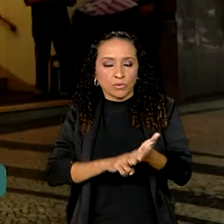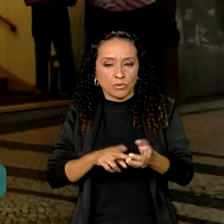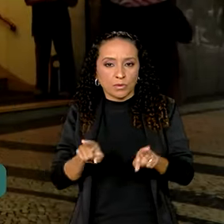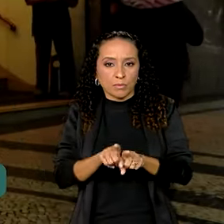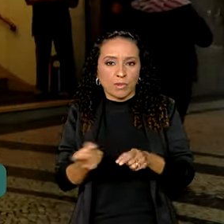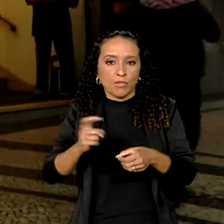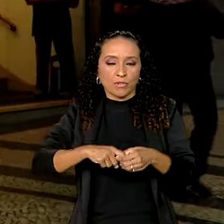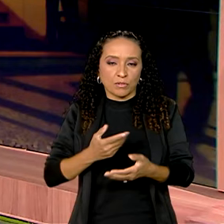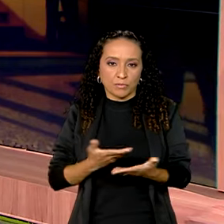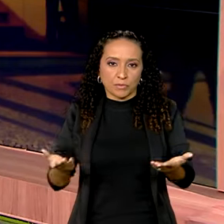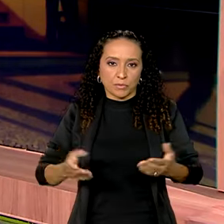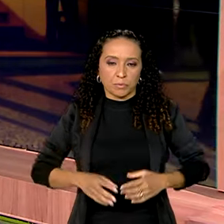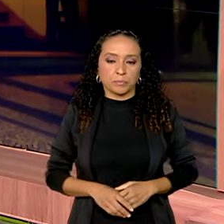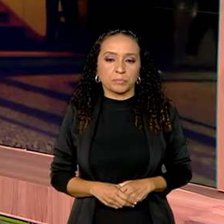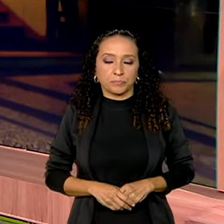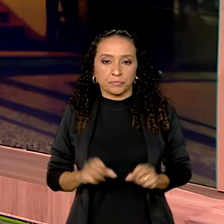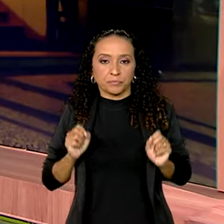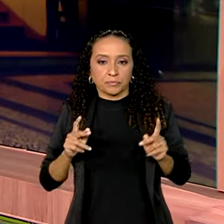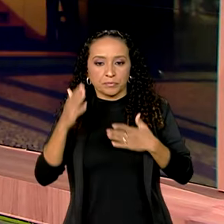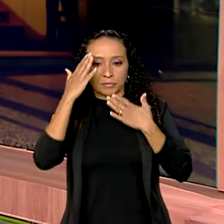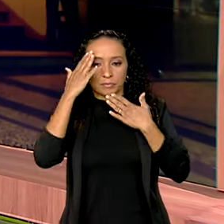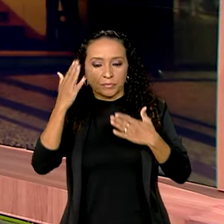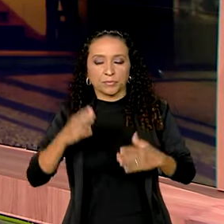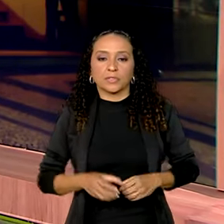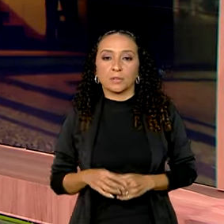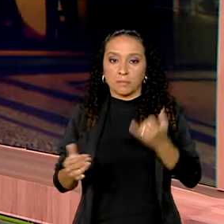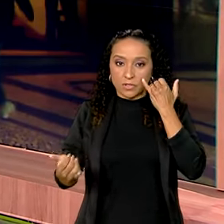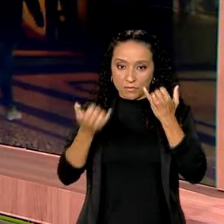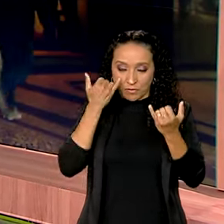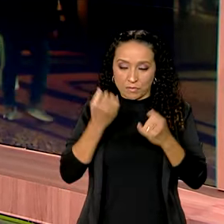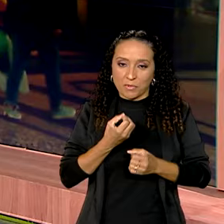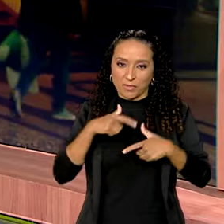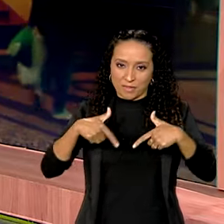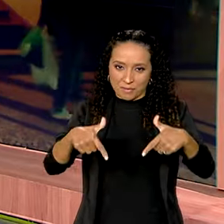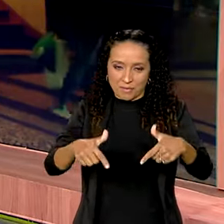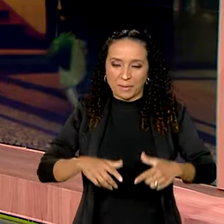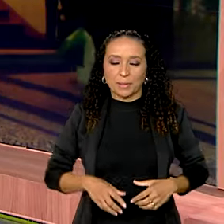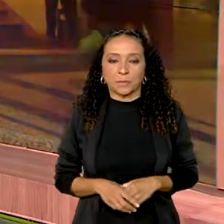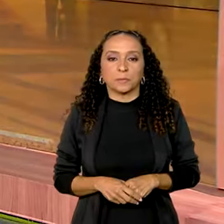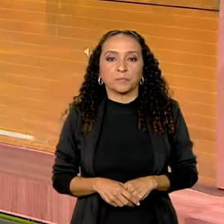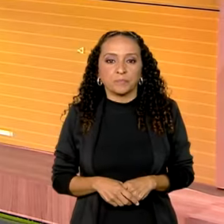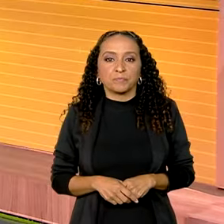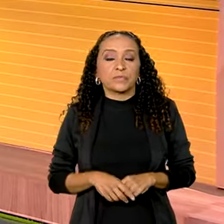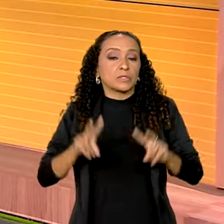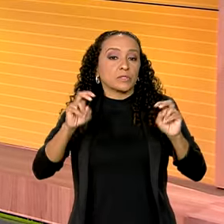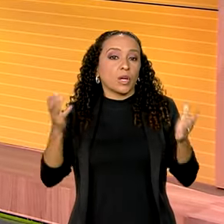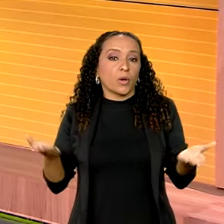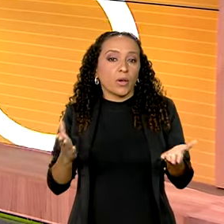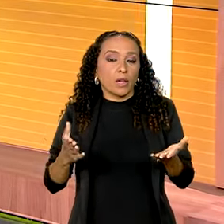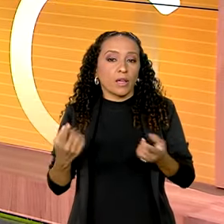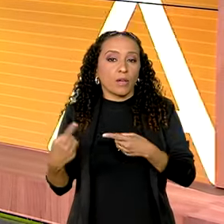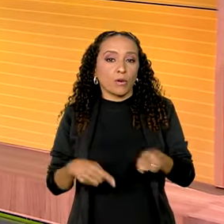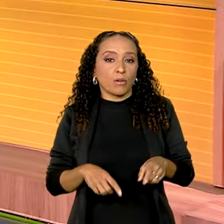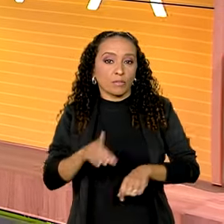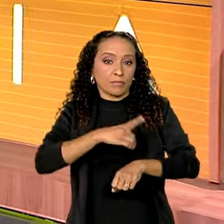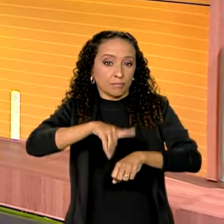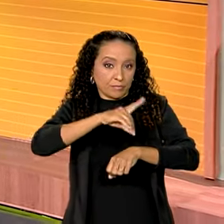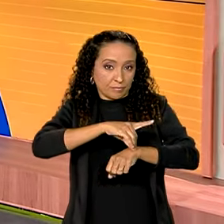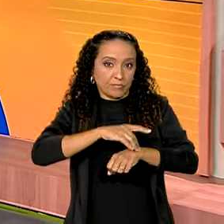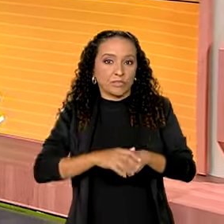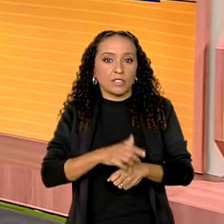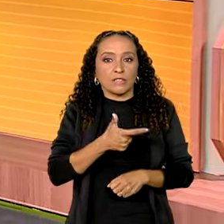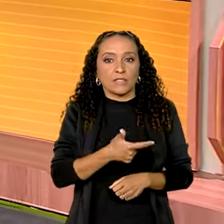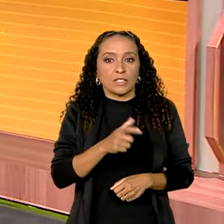A gente volta com você. Ok, Alessandra, obrigada pelas informações. Bom trabalho para você. O assunto agora é o combate à dengue.